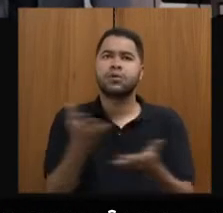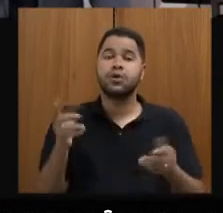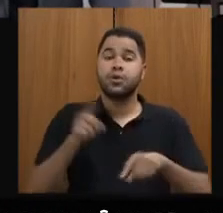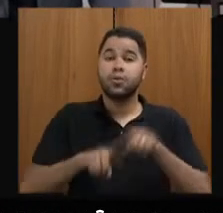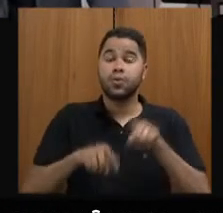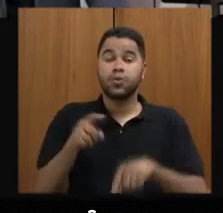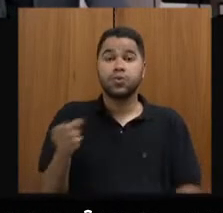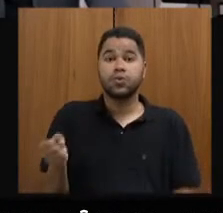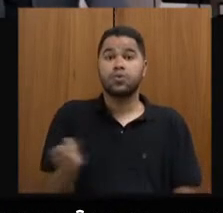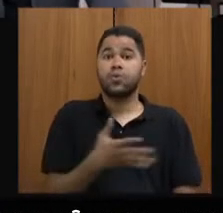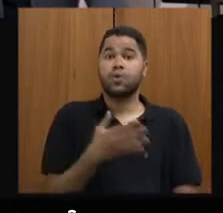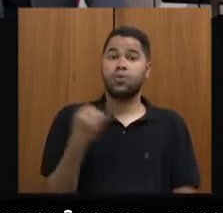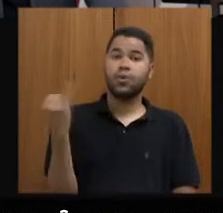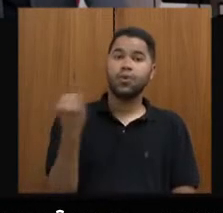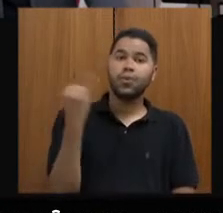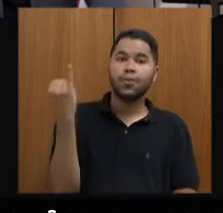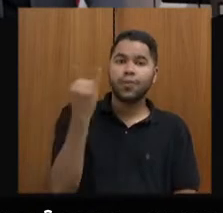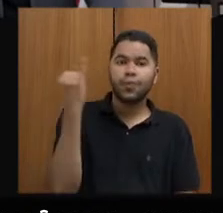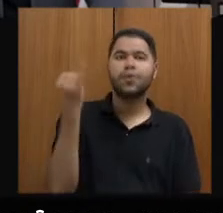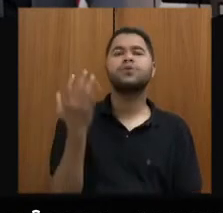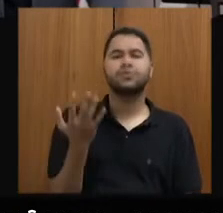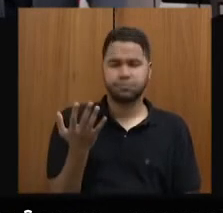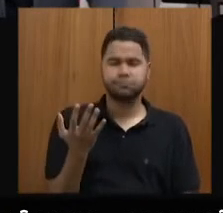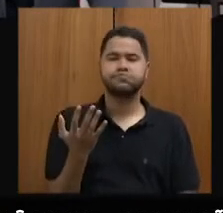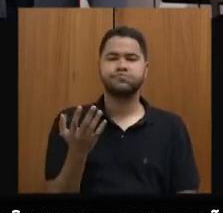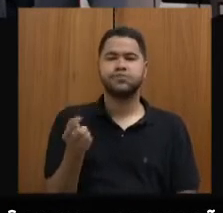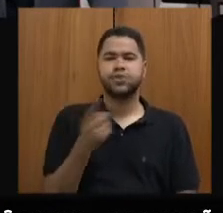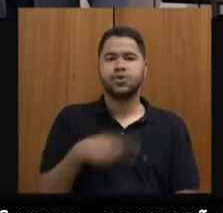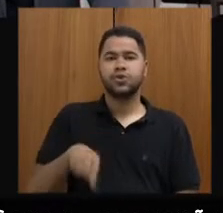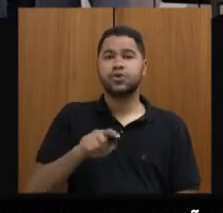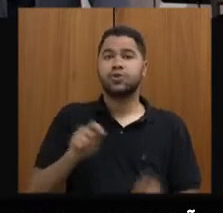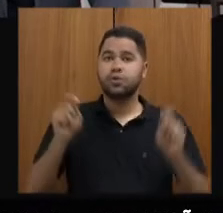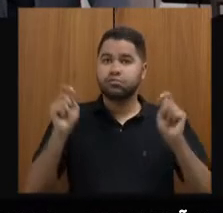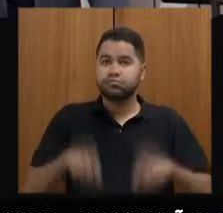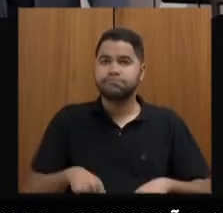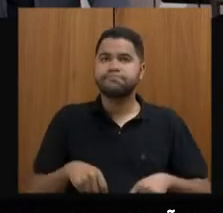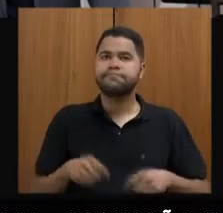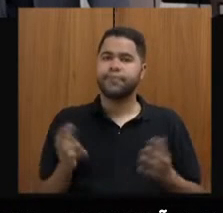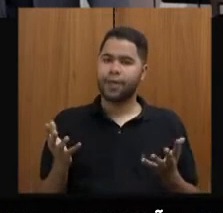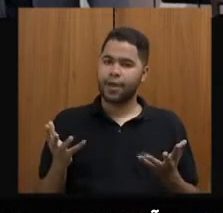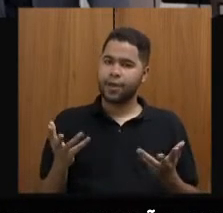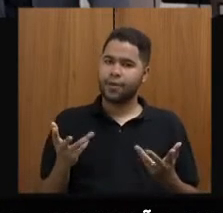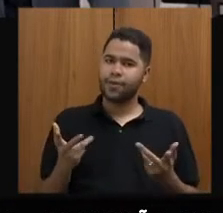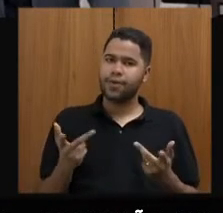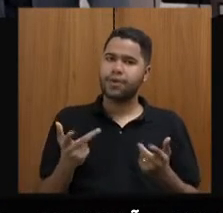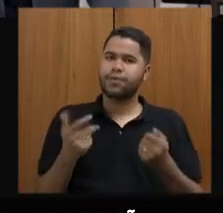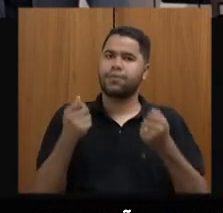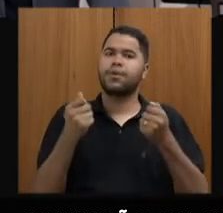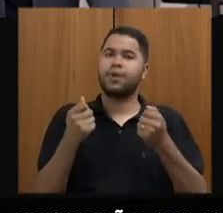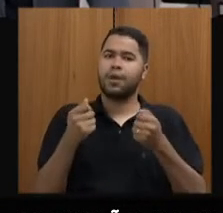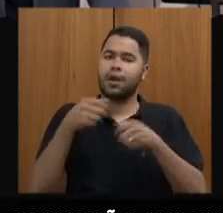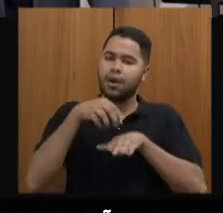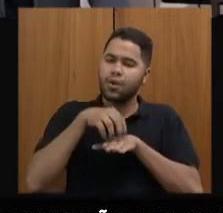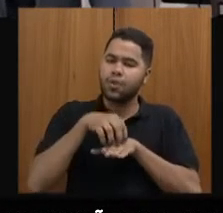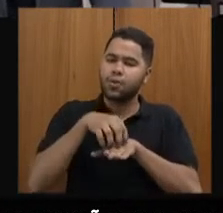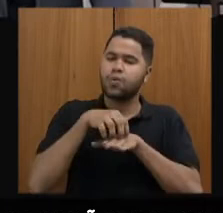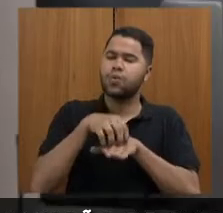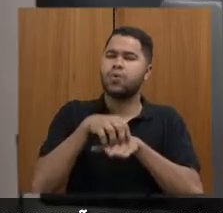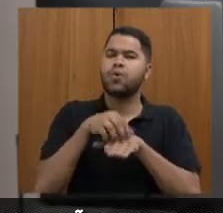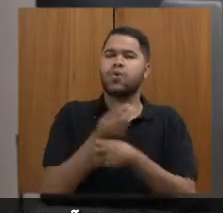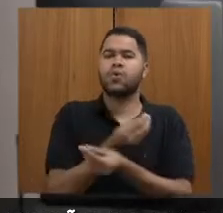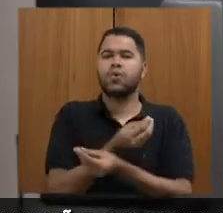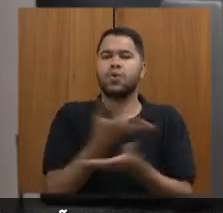novos é muito importante para que nós possamos qualificar o nosso turismo, oferecer